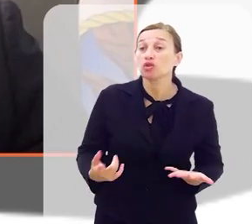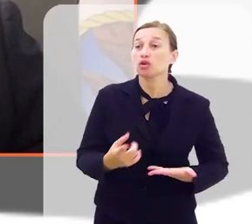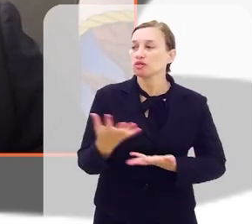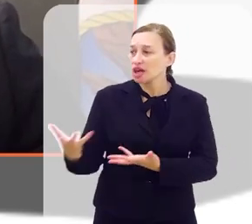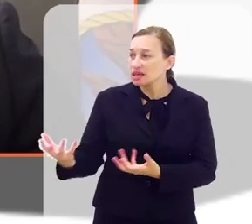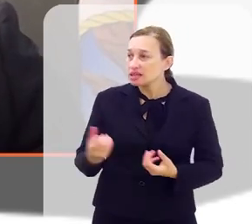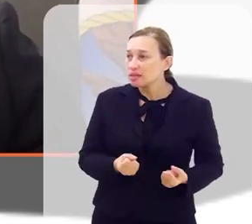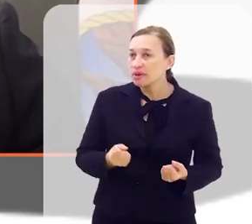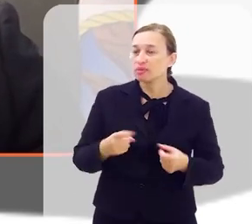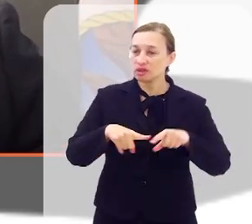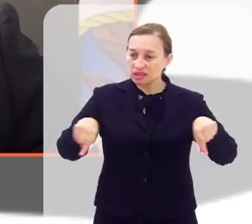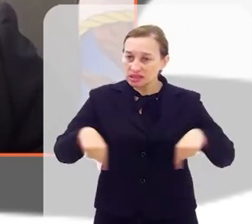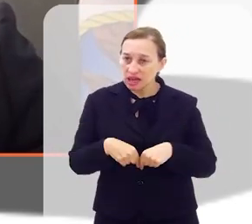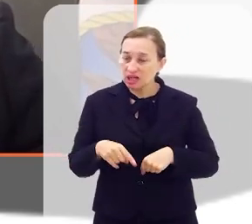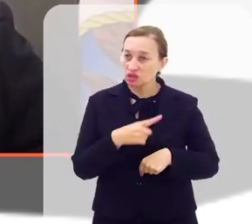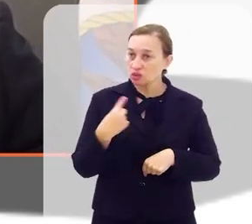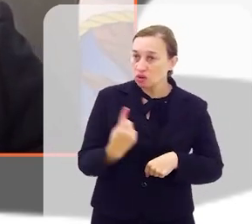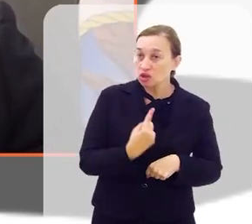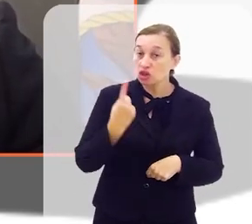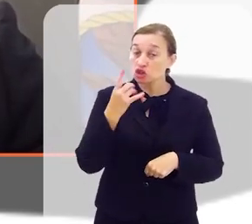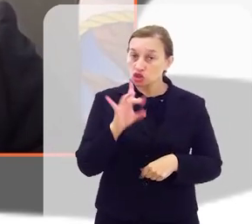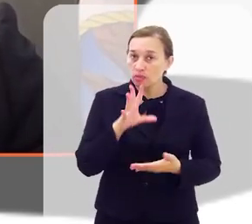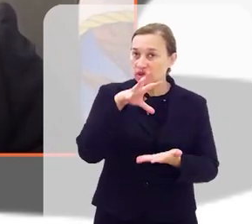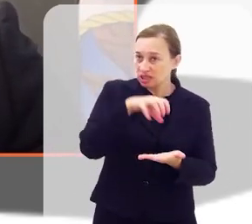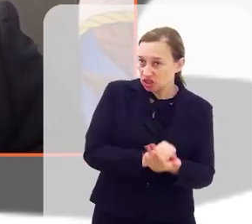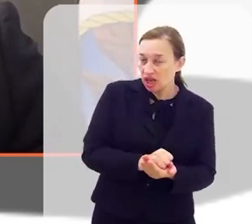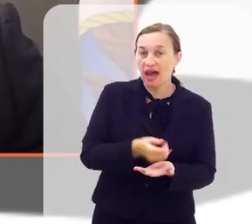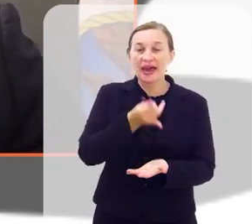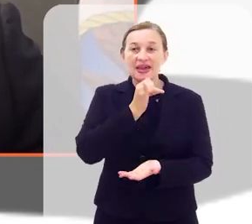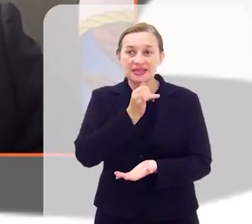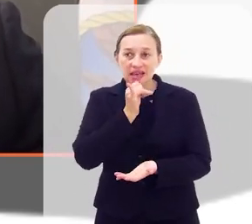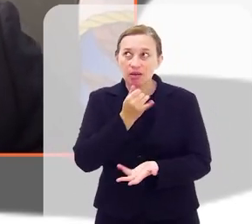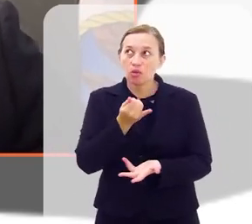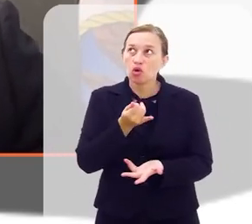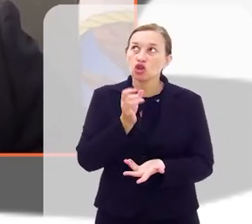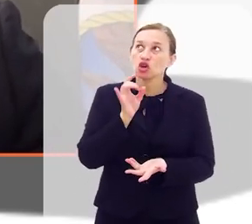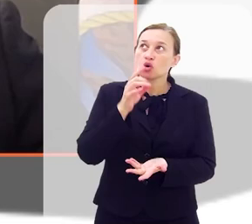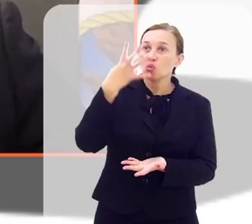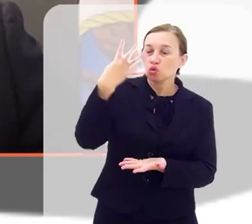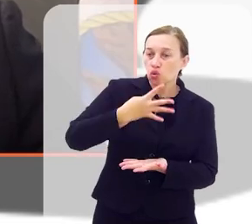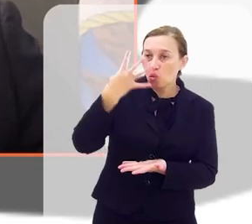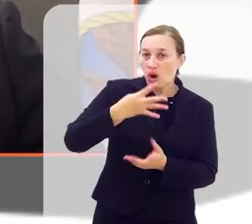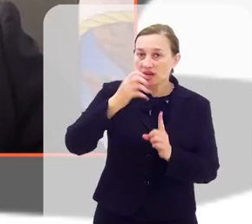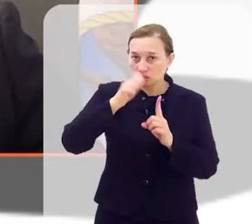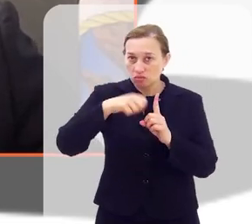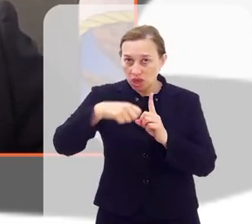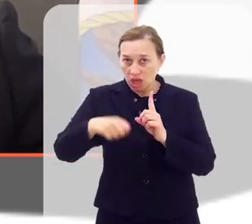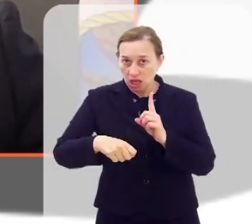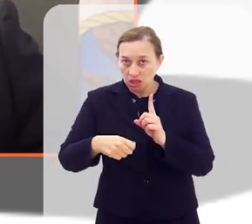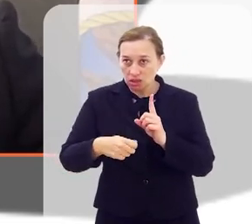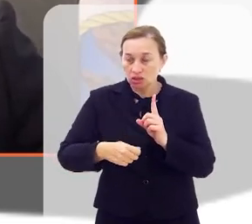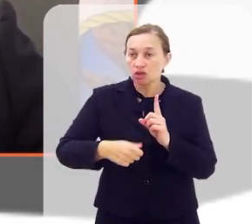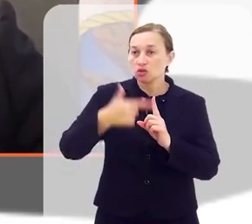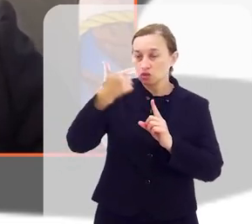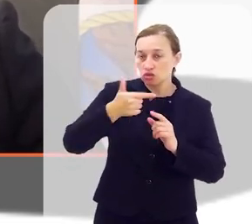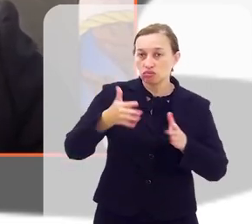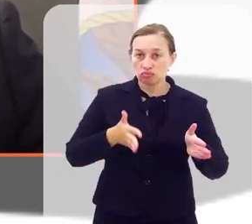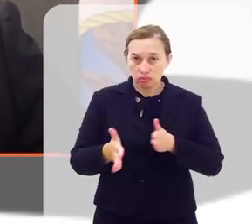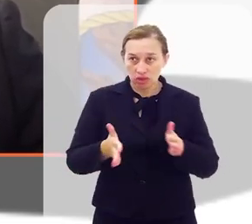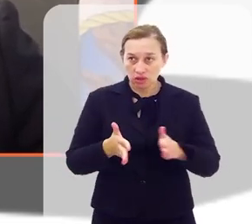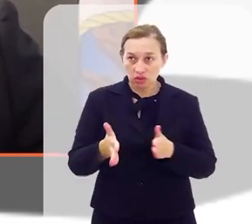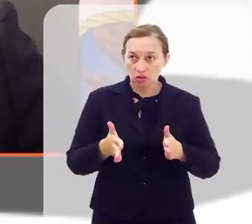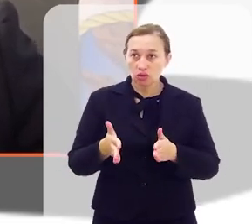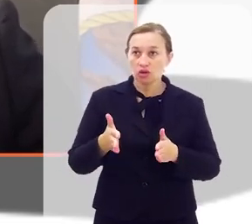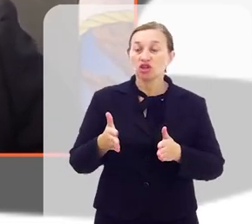nós recebemos do nosso gabinete, só para fazer aqui um registro, por exemplo, nós já estamos no quarto mês do nosso segundo mandato.